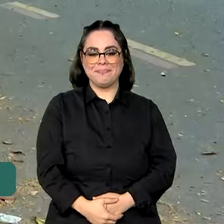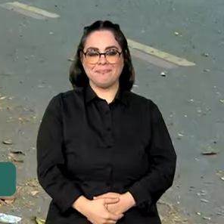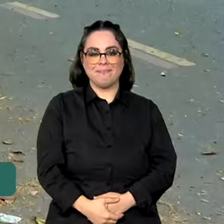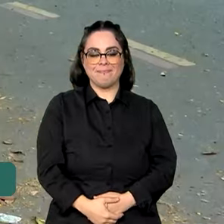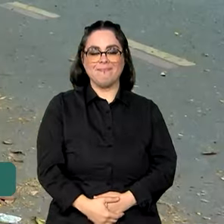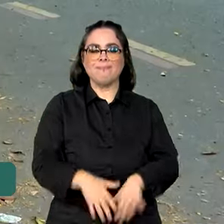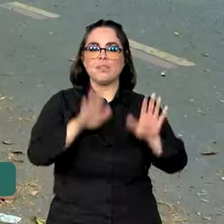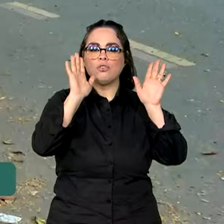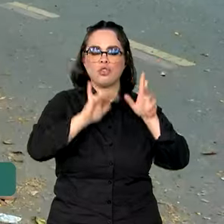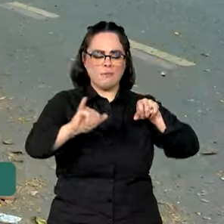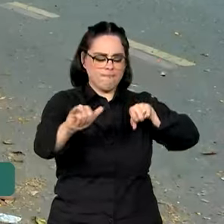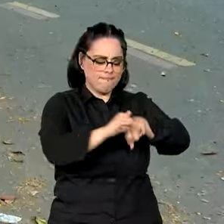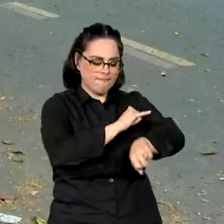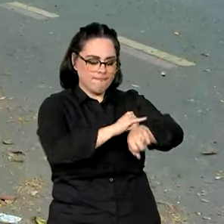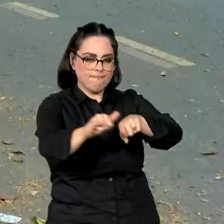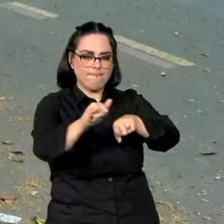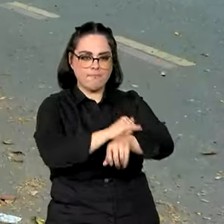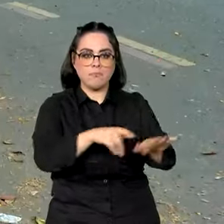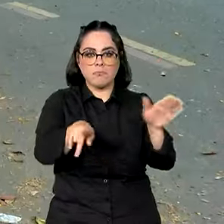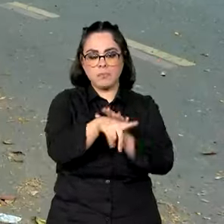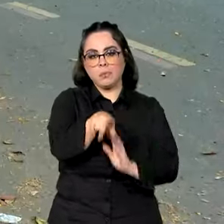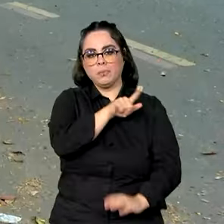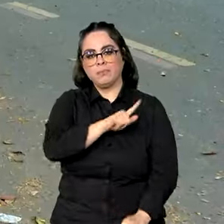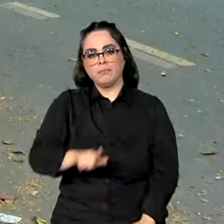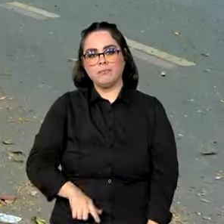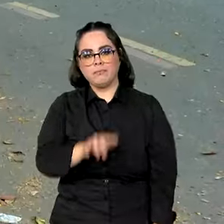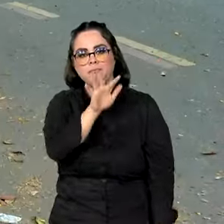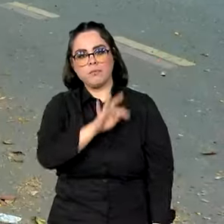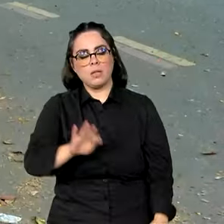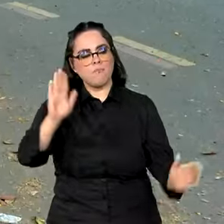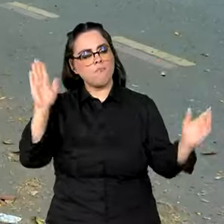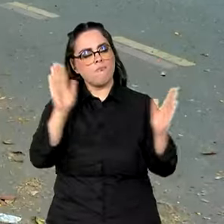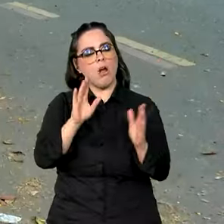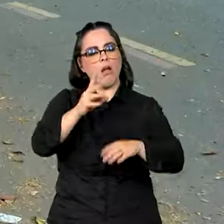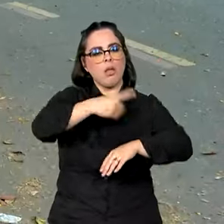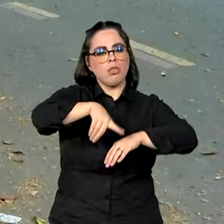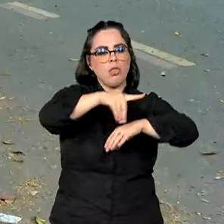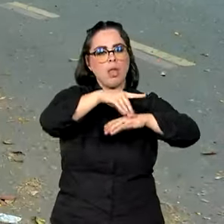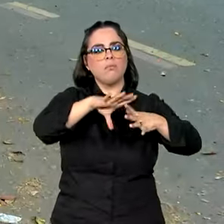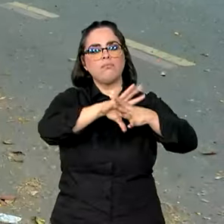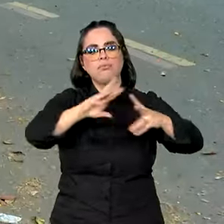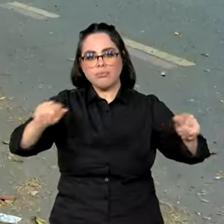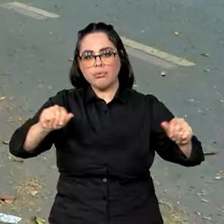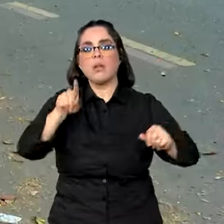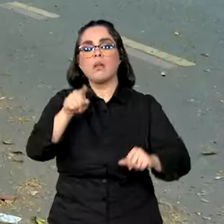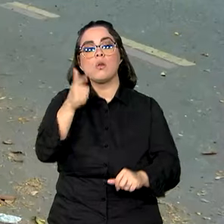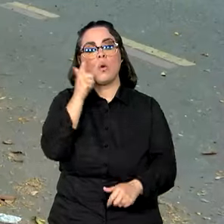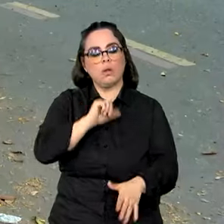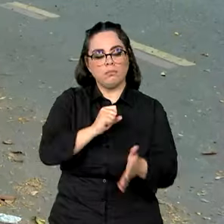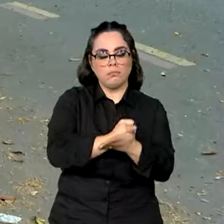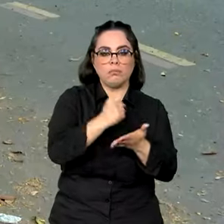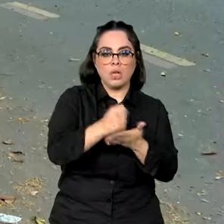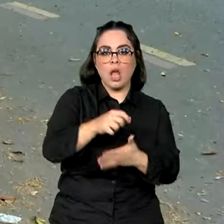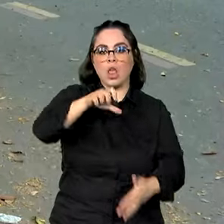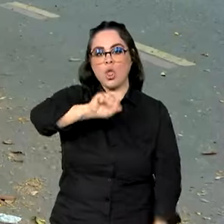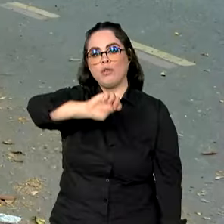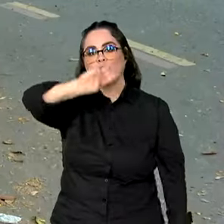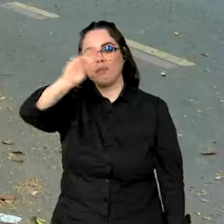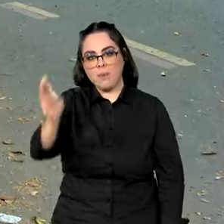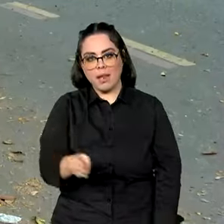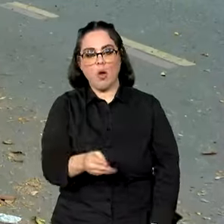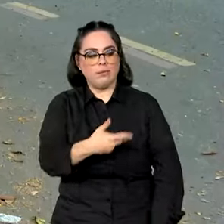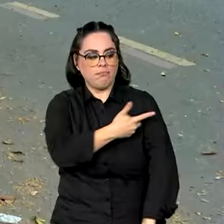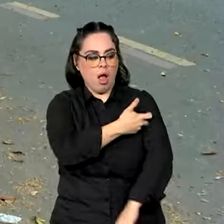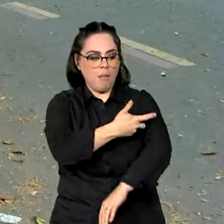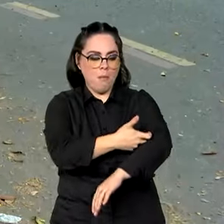Entre as medidas já adotadas pelo governo federal para enfrentar a doença, está a contratação de mais 9 milhões e meio de doses de vacina